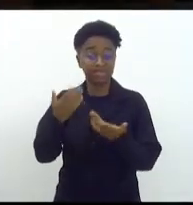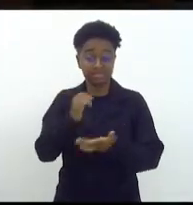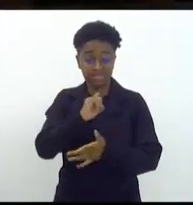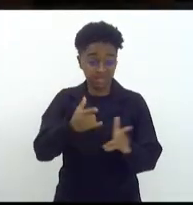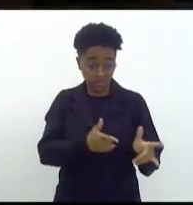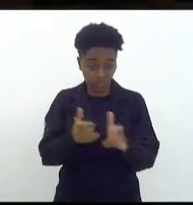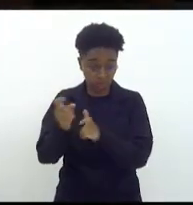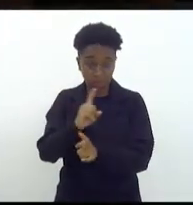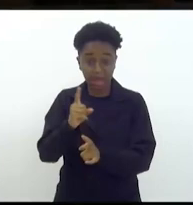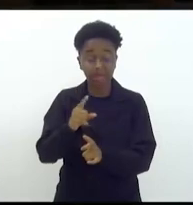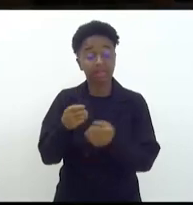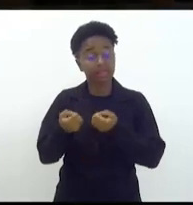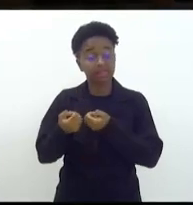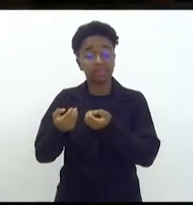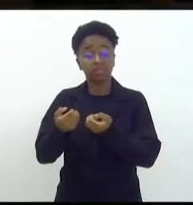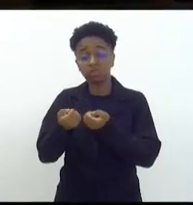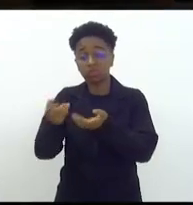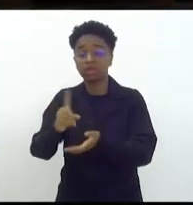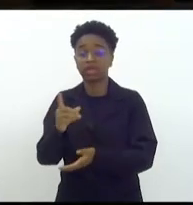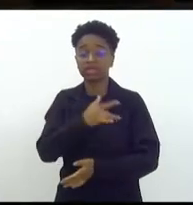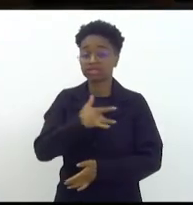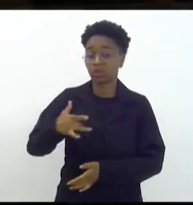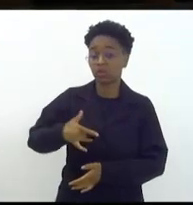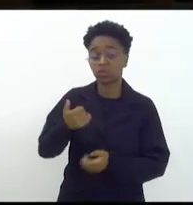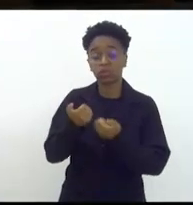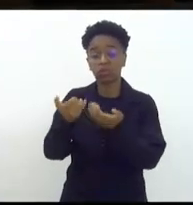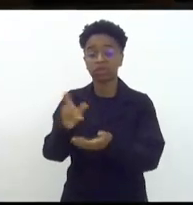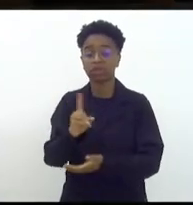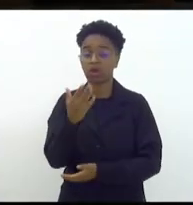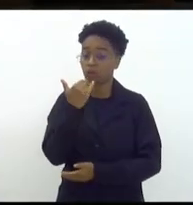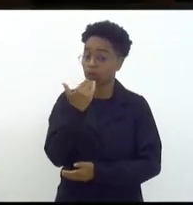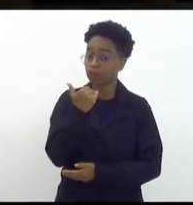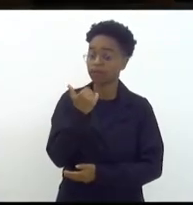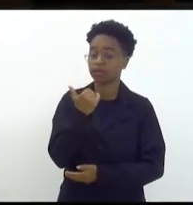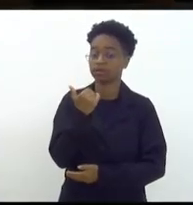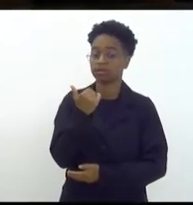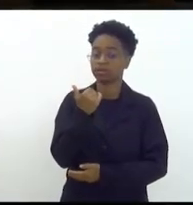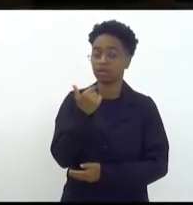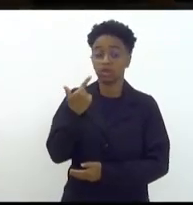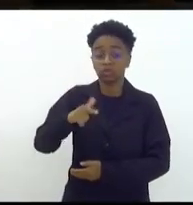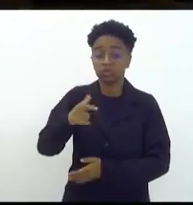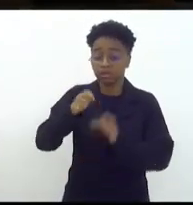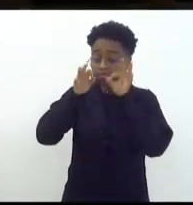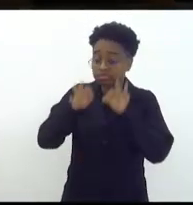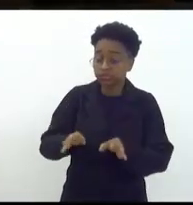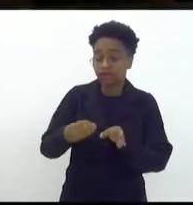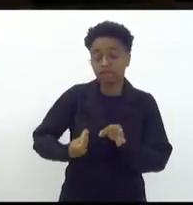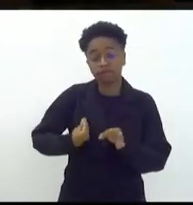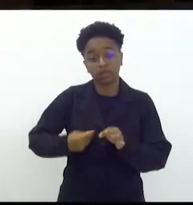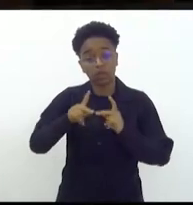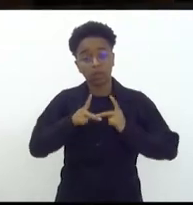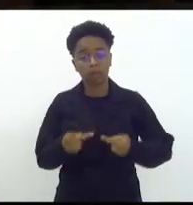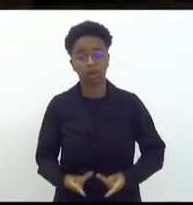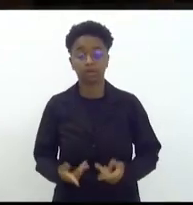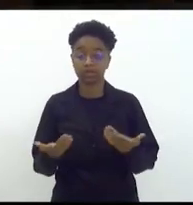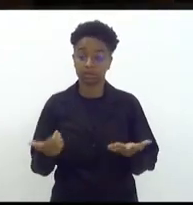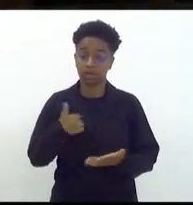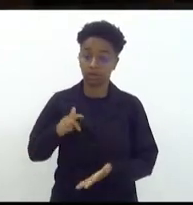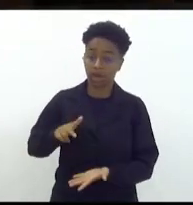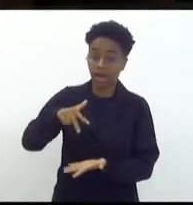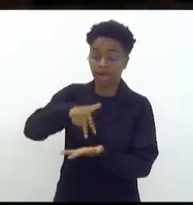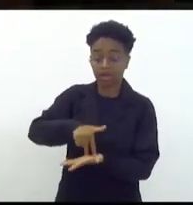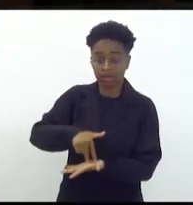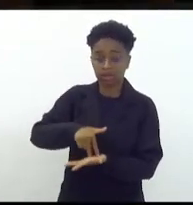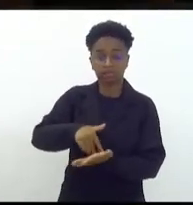saneamento básico sem saúde sem acesso a comida sem acesso a dignidade humana então eu estou aqui senhor presidente